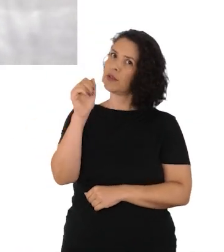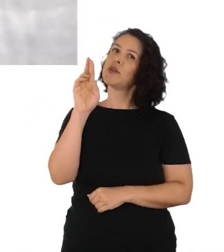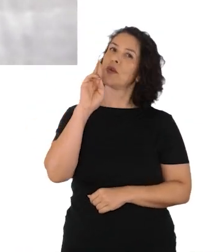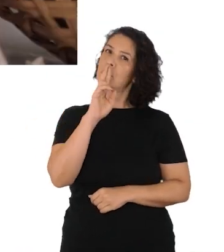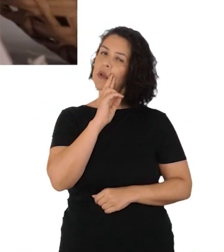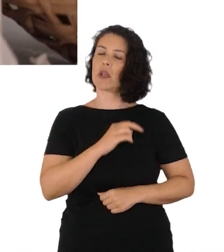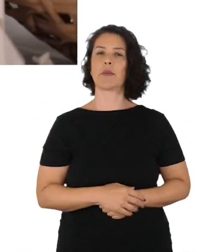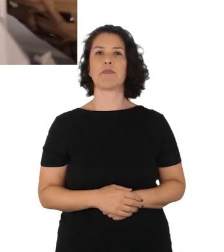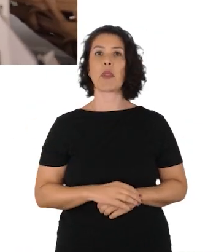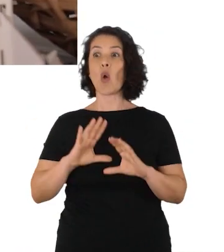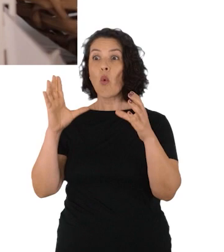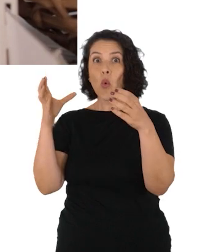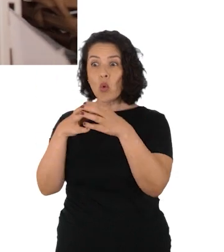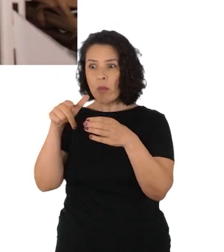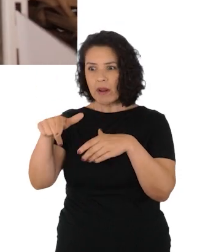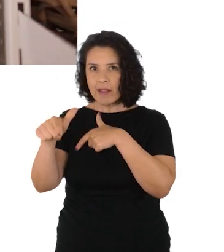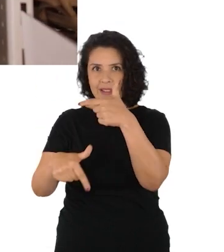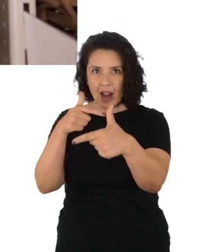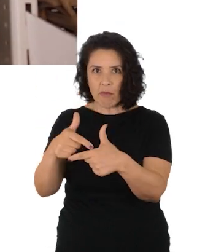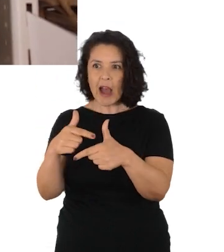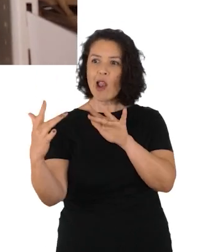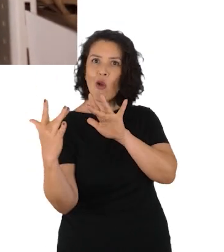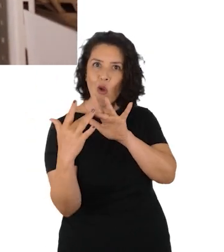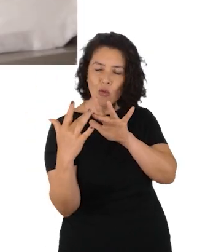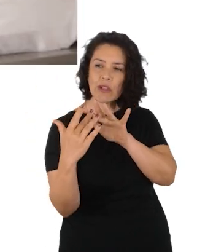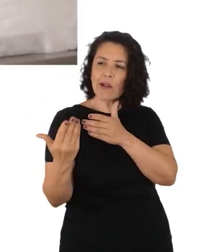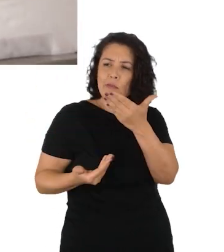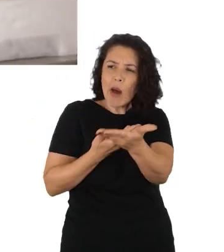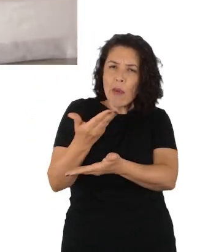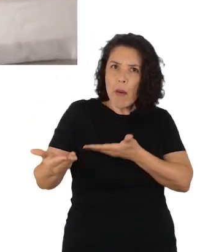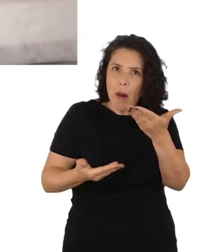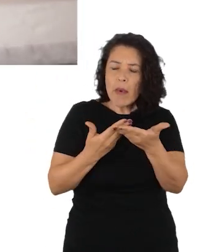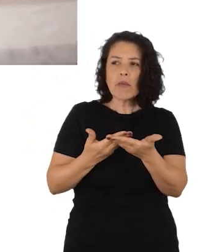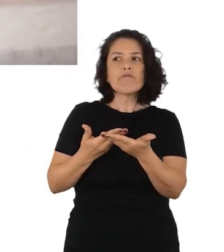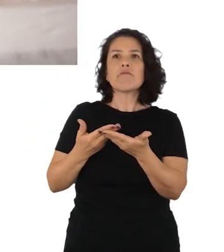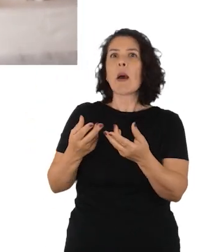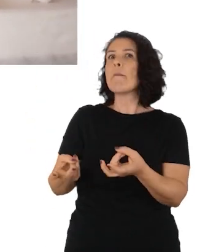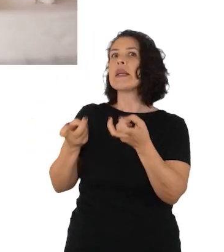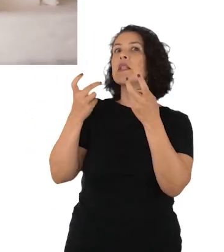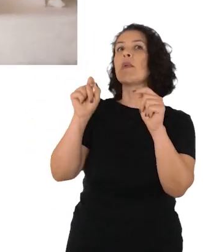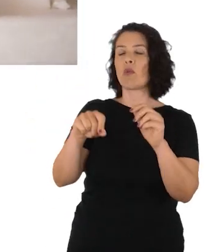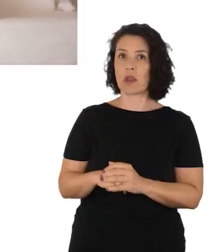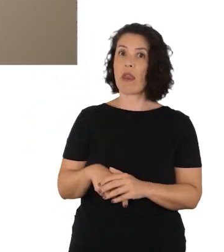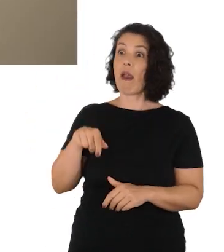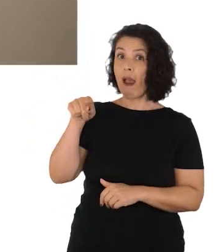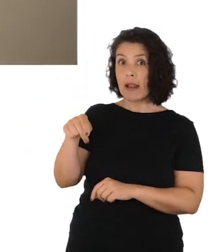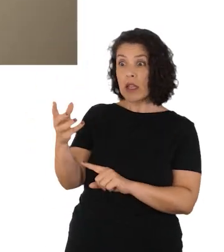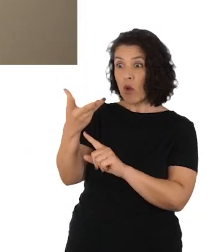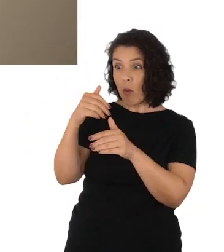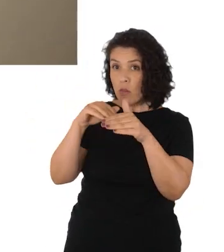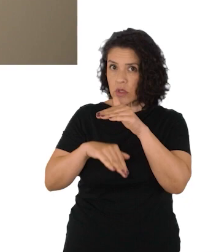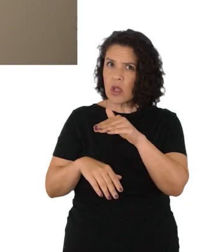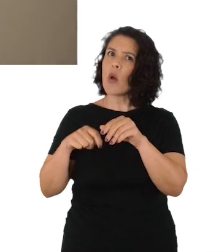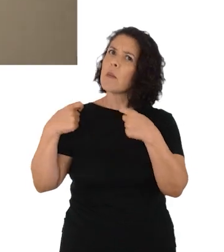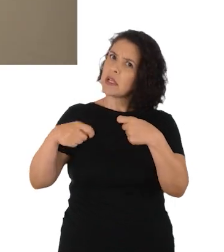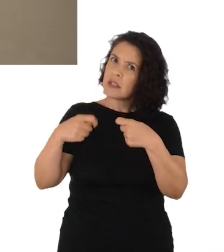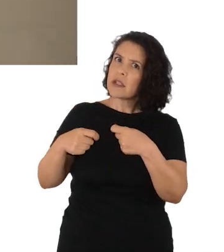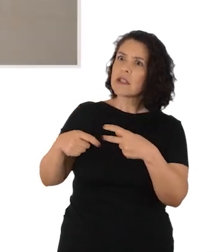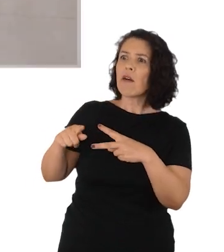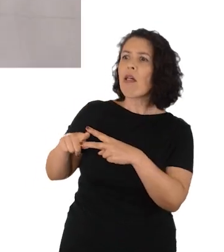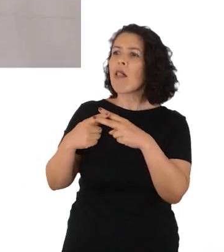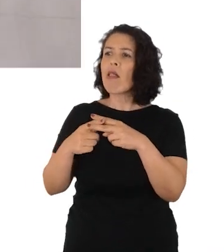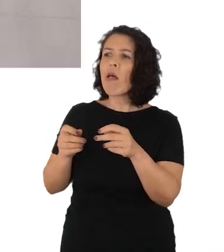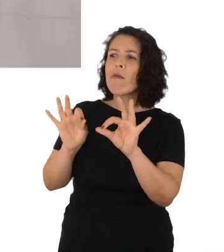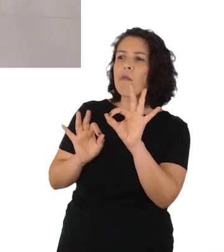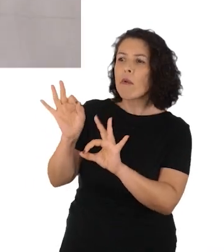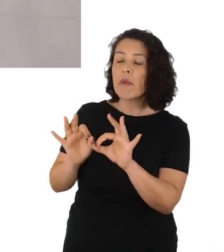importantes aqui no estado de Roraima. O diálogo com a equipe do museu evidenciou que, ao mesmo tempo que o acervo museológico necessitava de